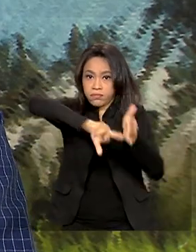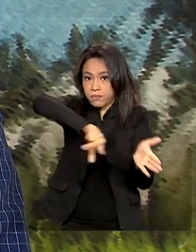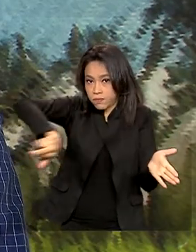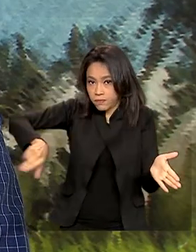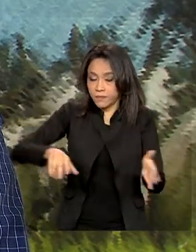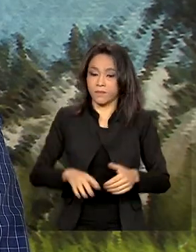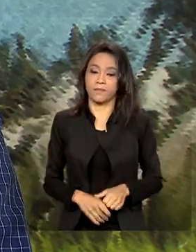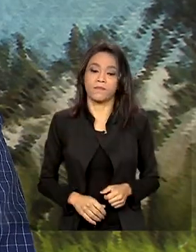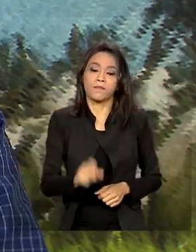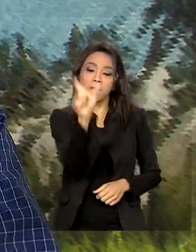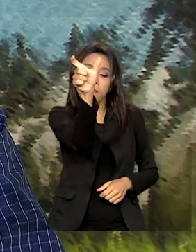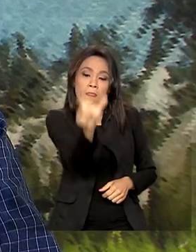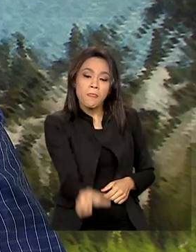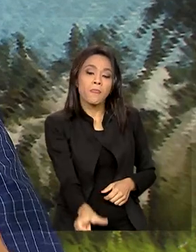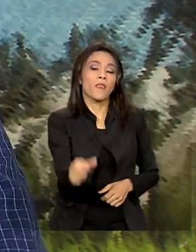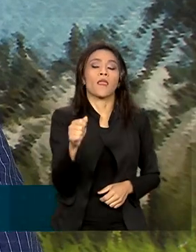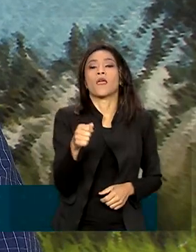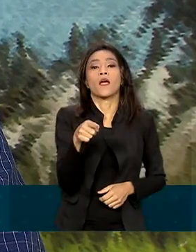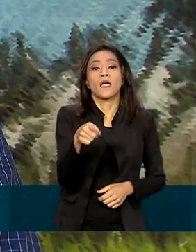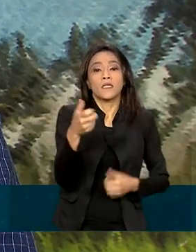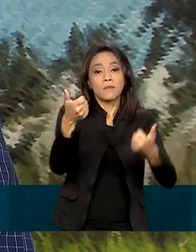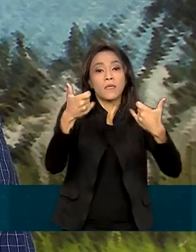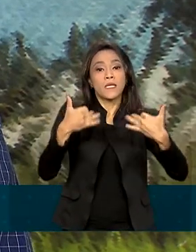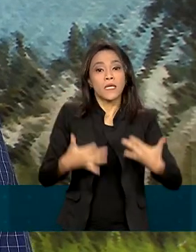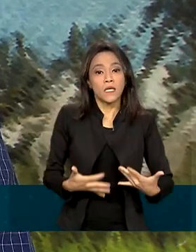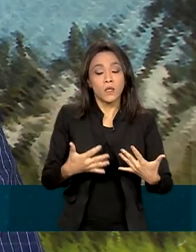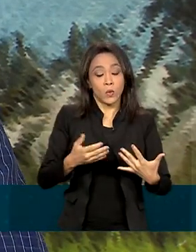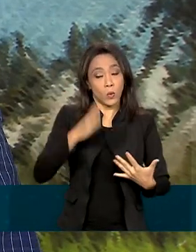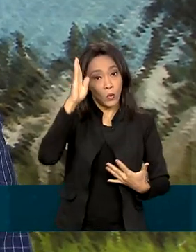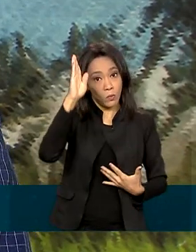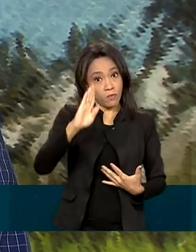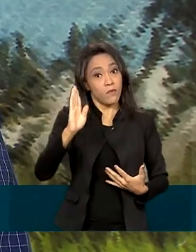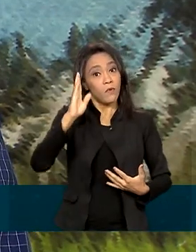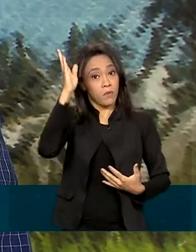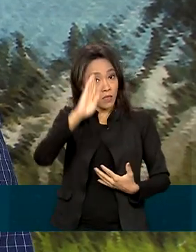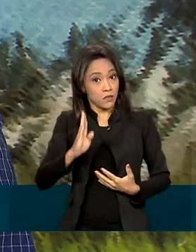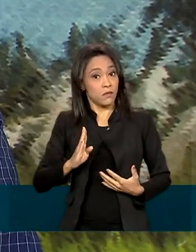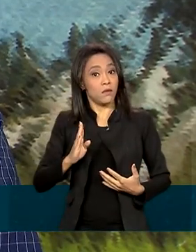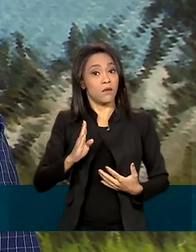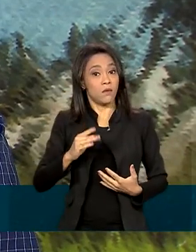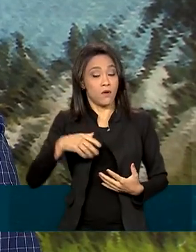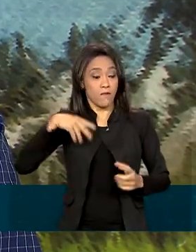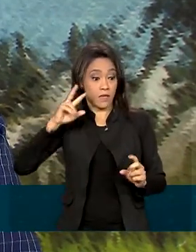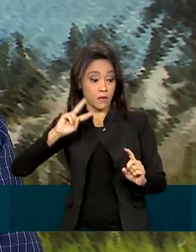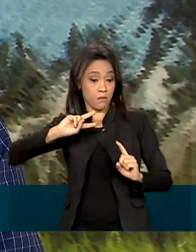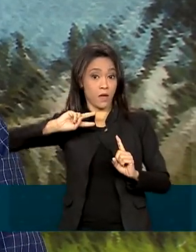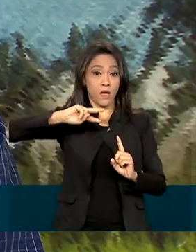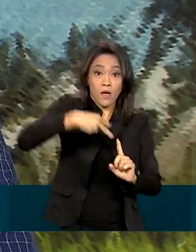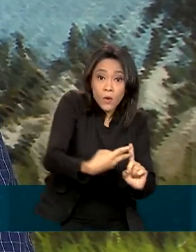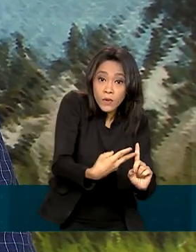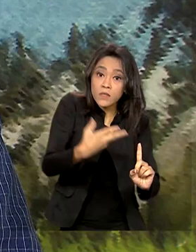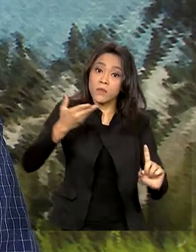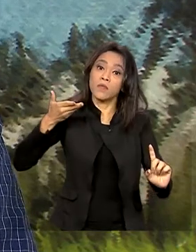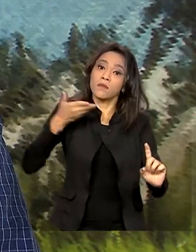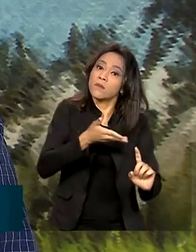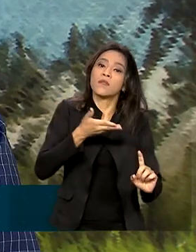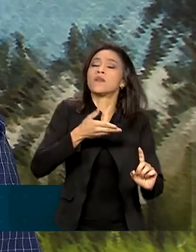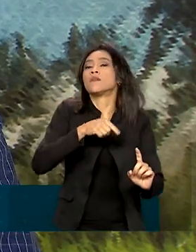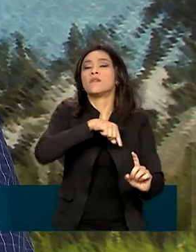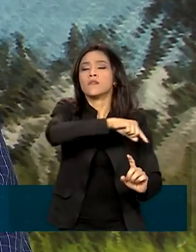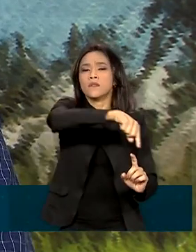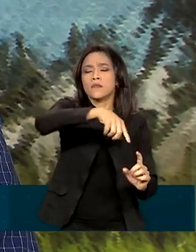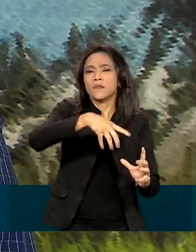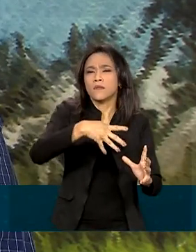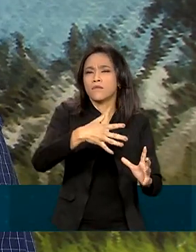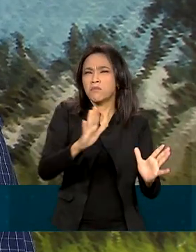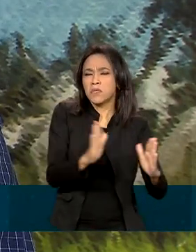O país vai ter um reconhecimento, status superior ao que tem hoje nesses estados. Isso, obviamente, dentro de um percurso que nós esperamos